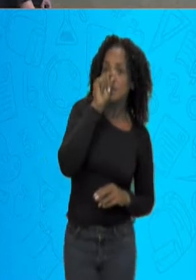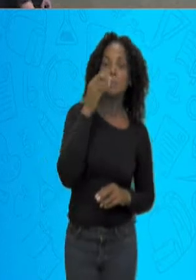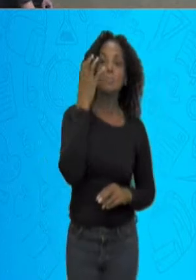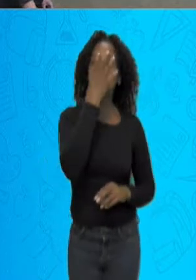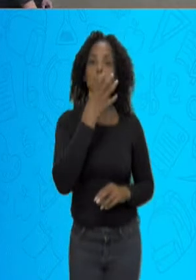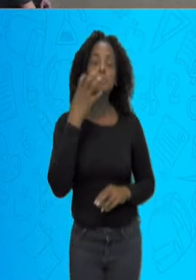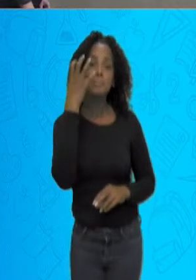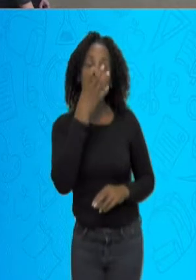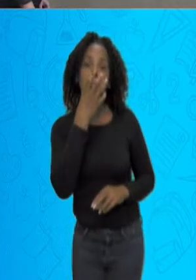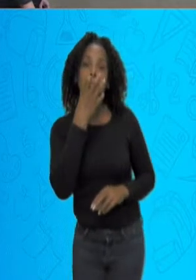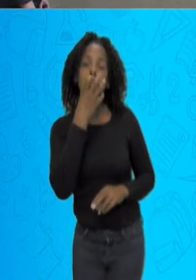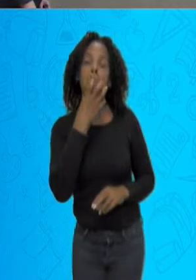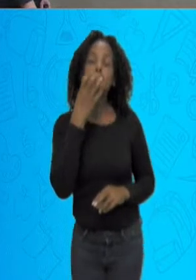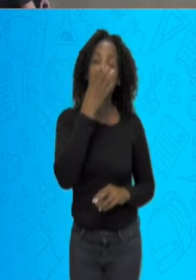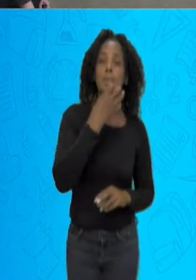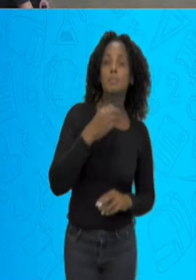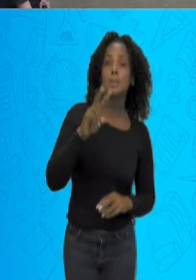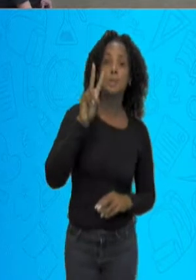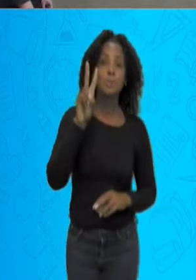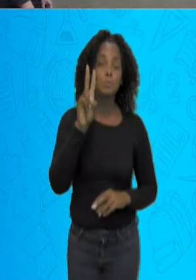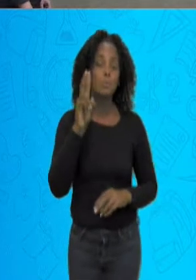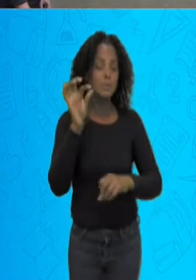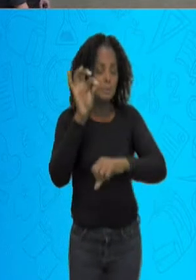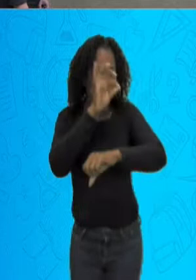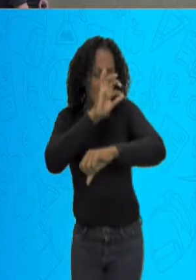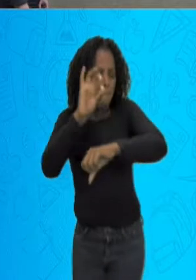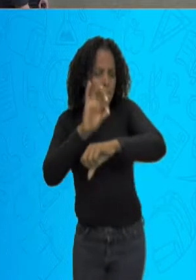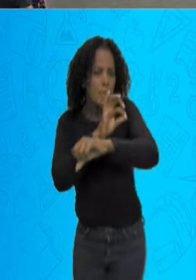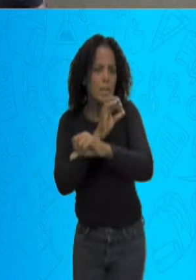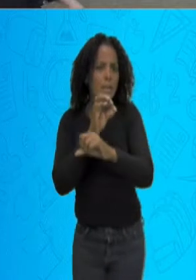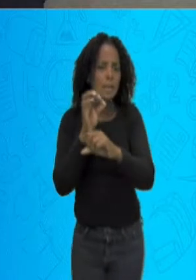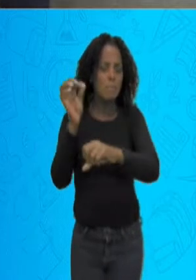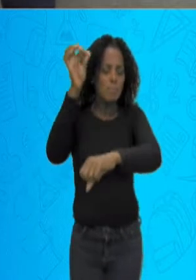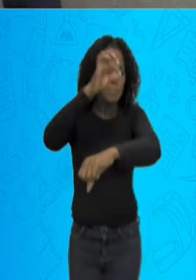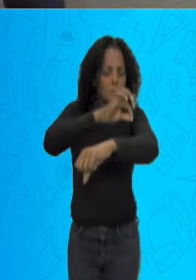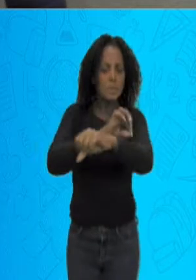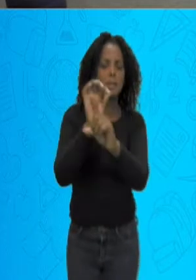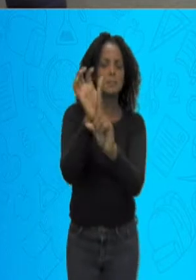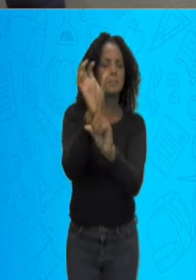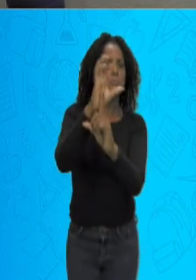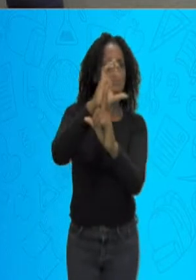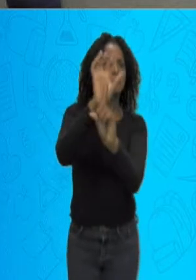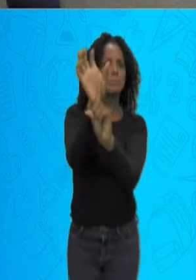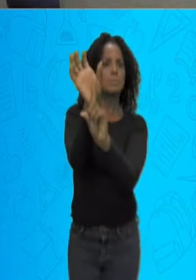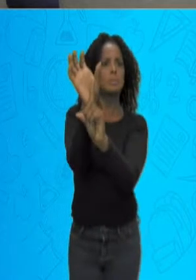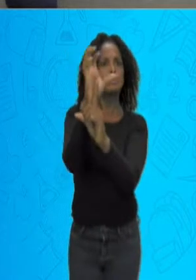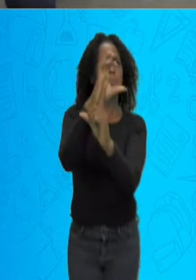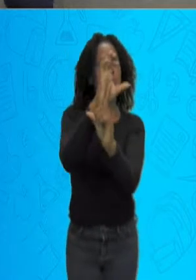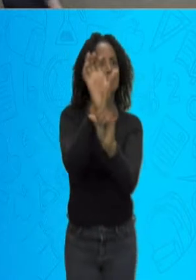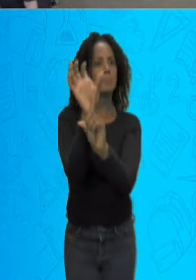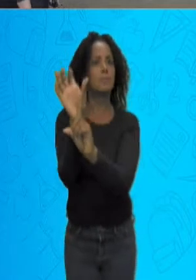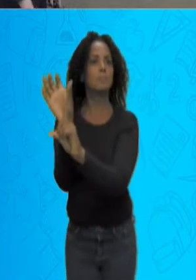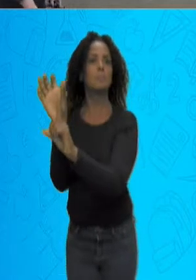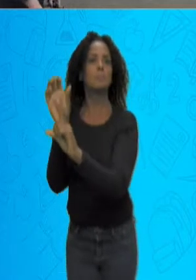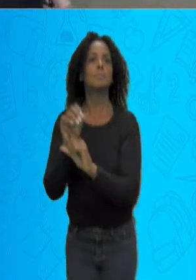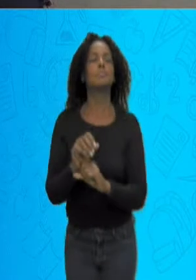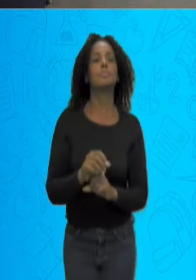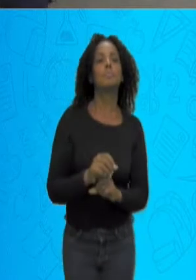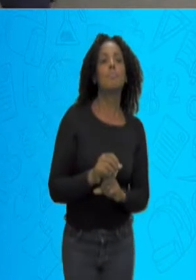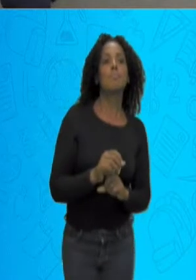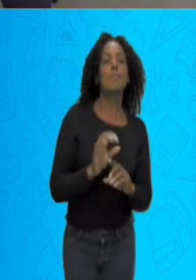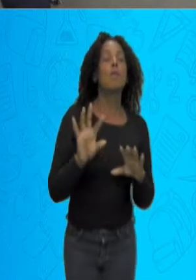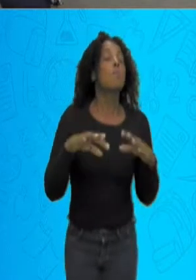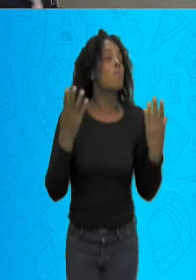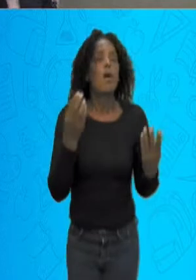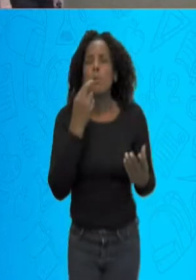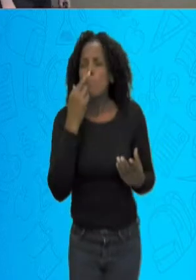para as duas abelhas pousadas no girassol. Está vendo os pássaros aqui? Olha as abelhas. Qual a